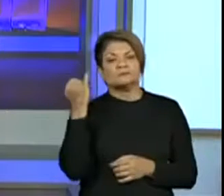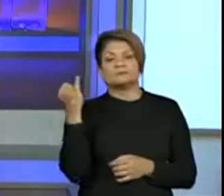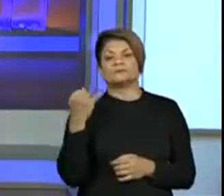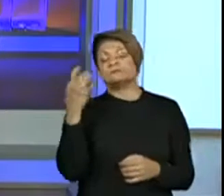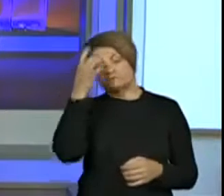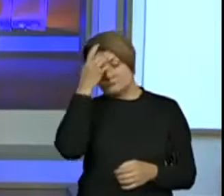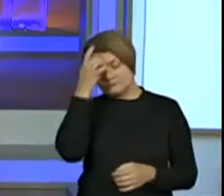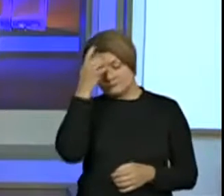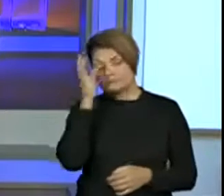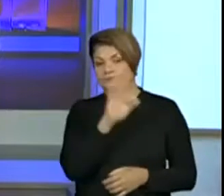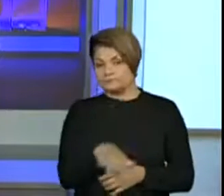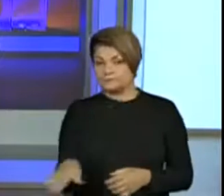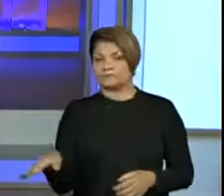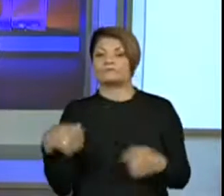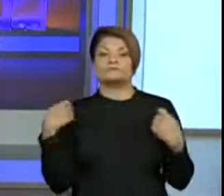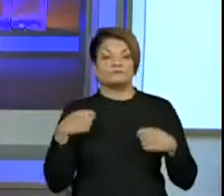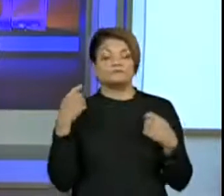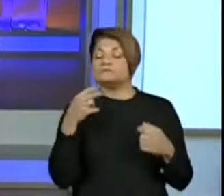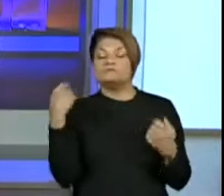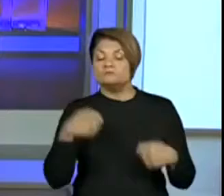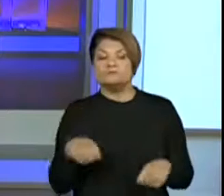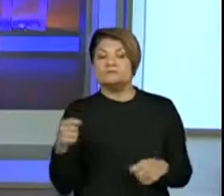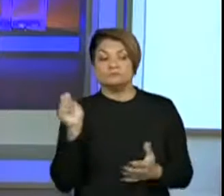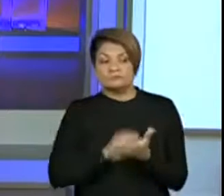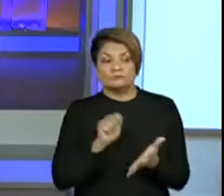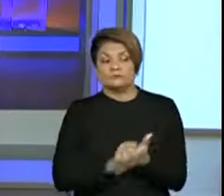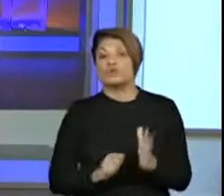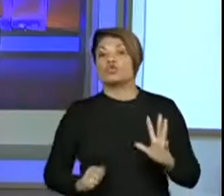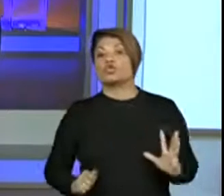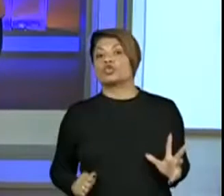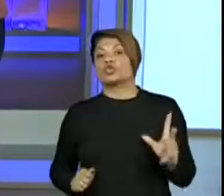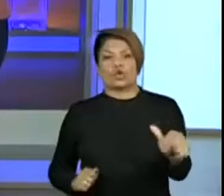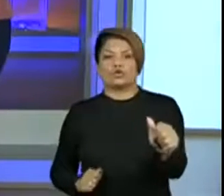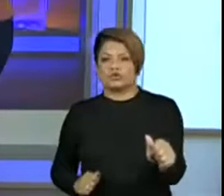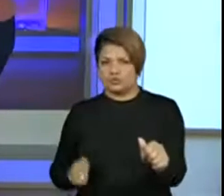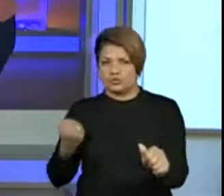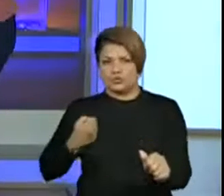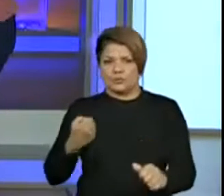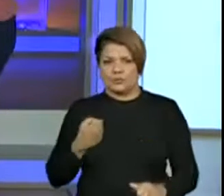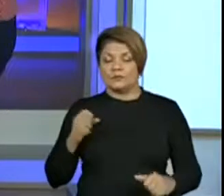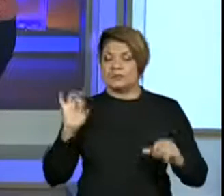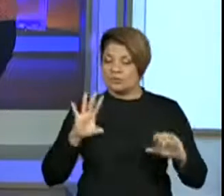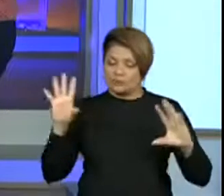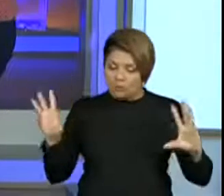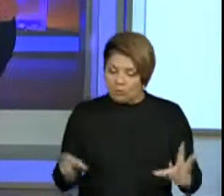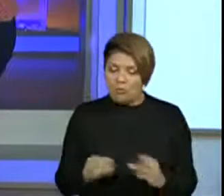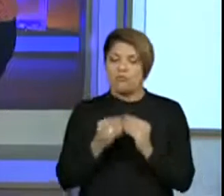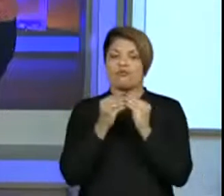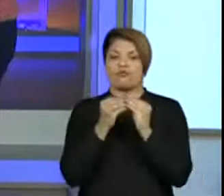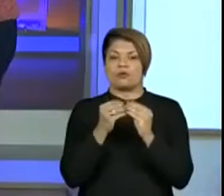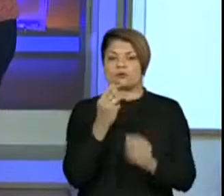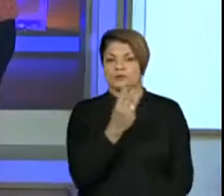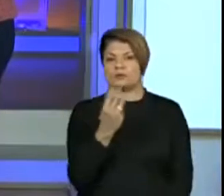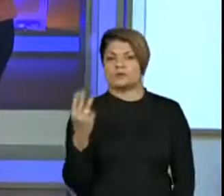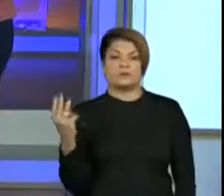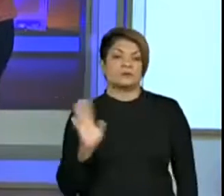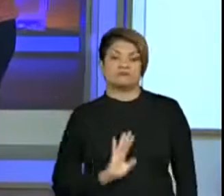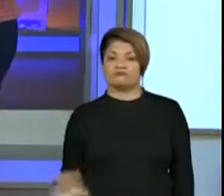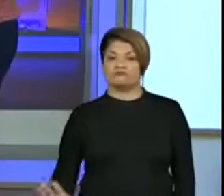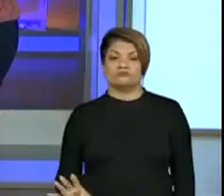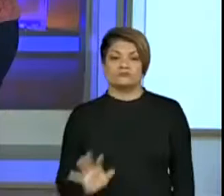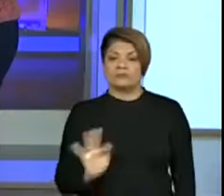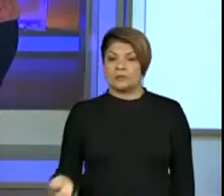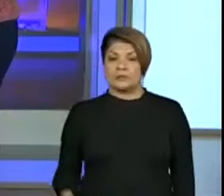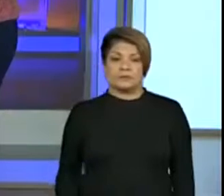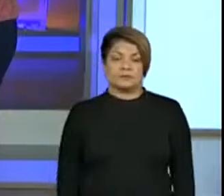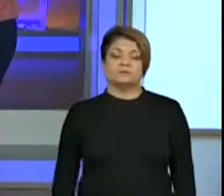ele não precisa escrever todos os números. ele pode compor e assim formar o 33, o 333 como está